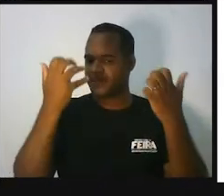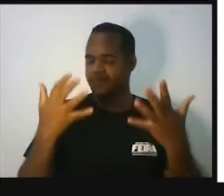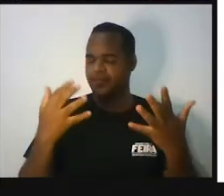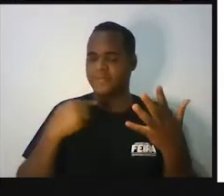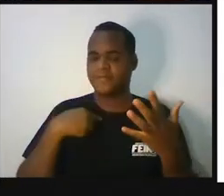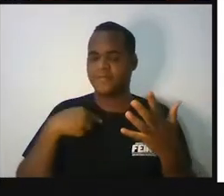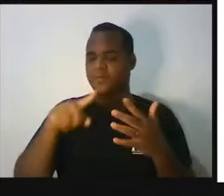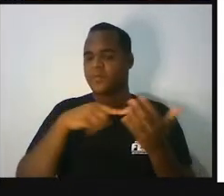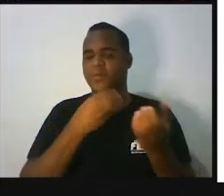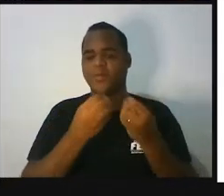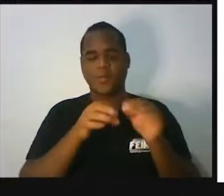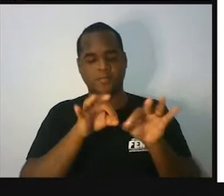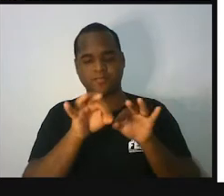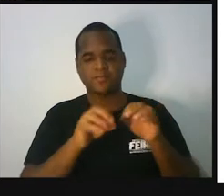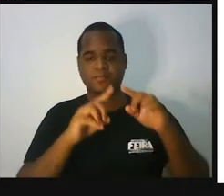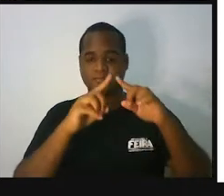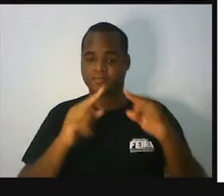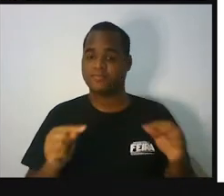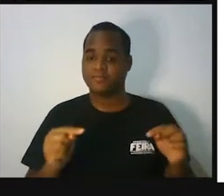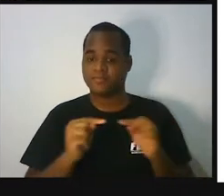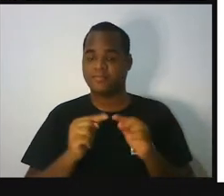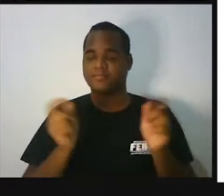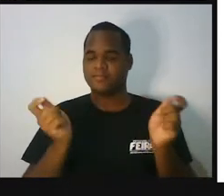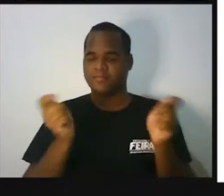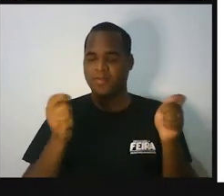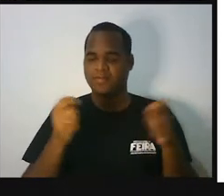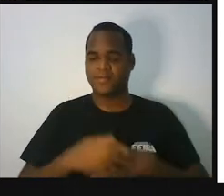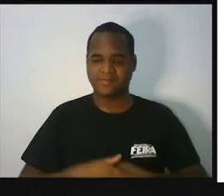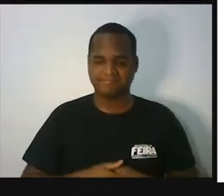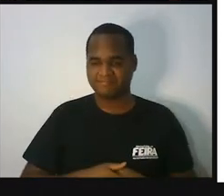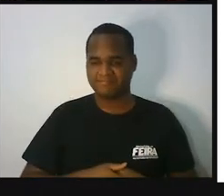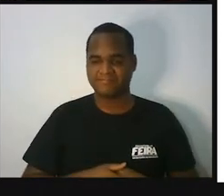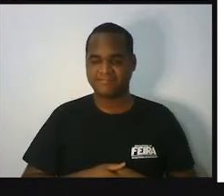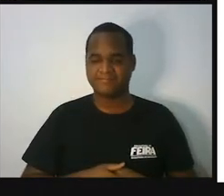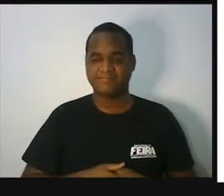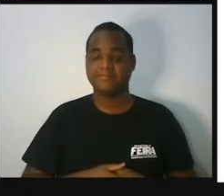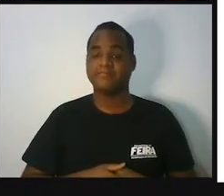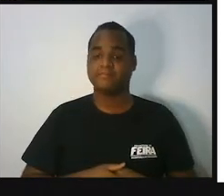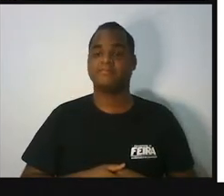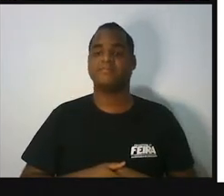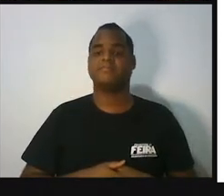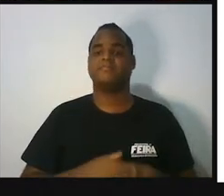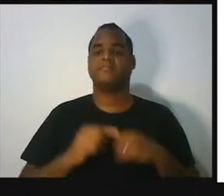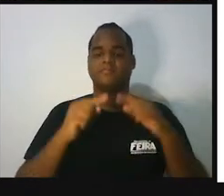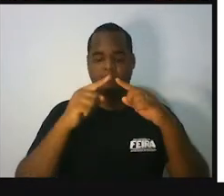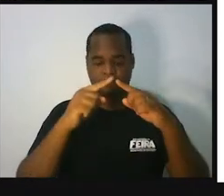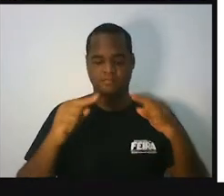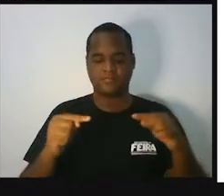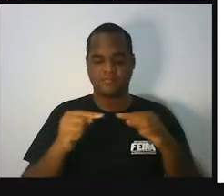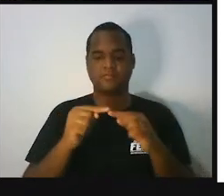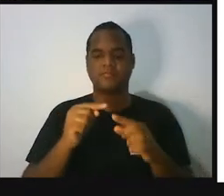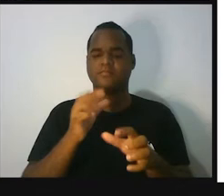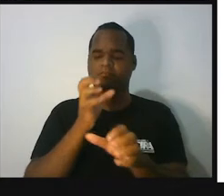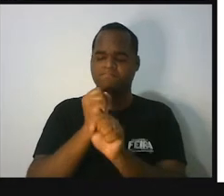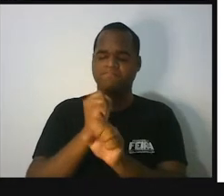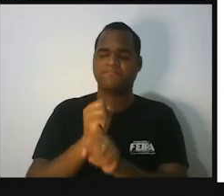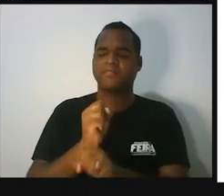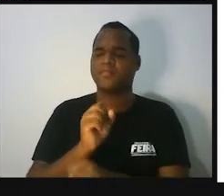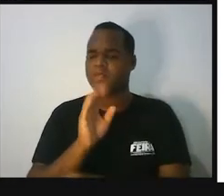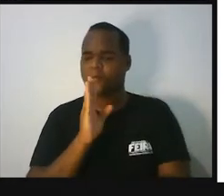mexer com triângulos. Bom, triângulo, você sabe o que é um triângulo?